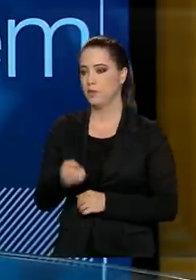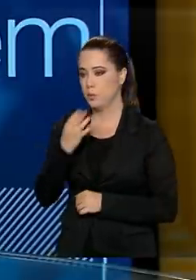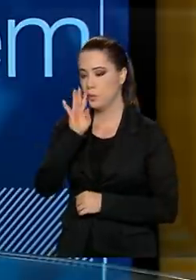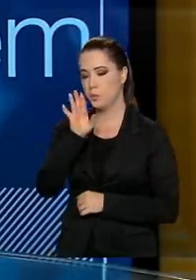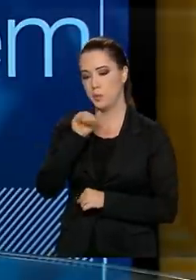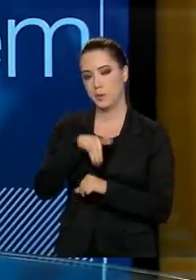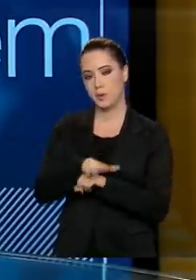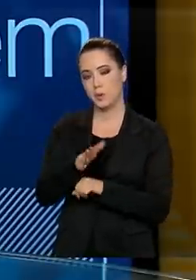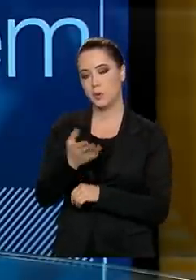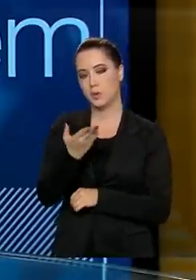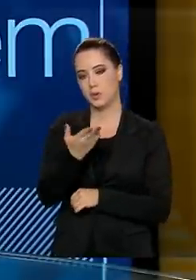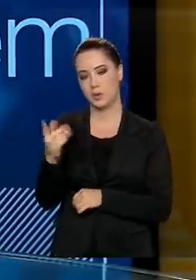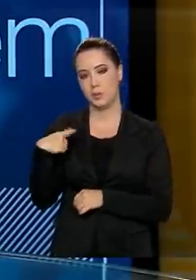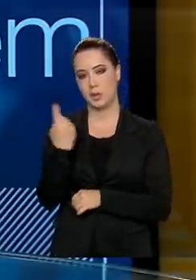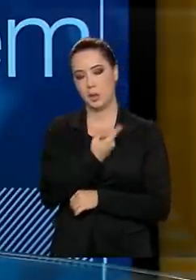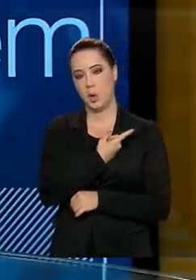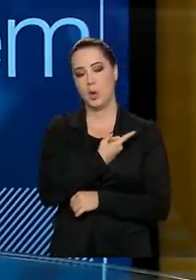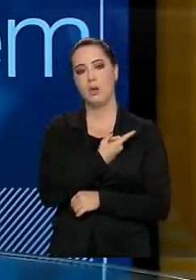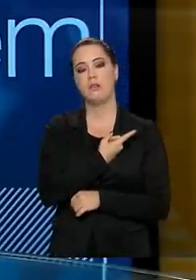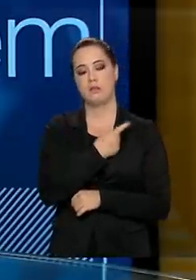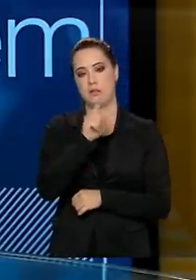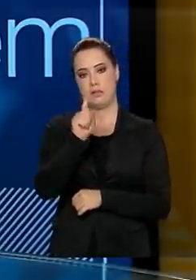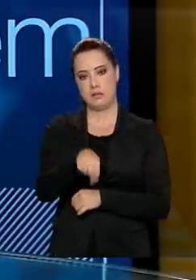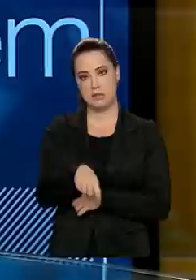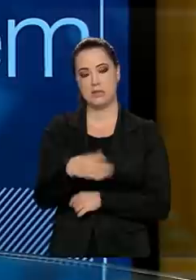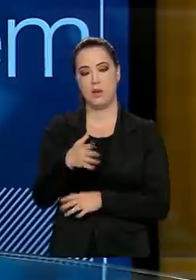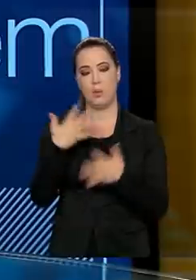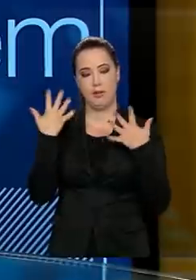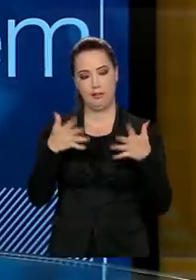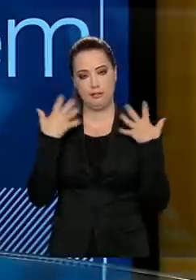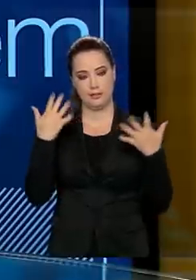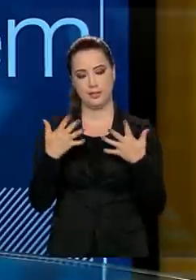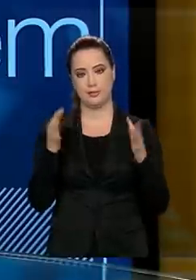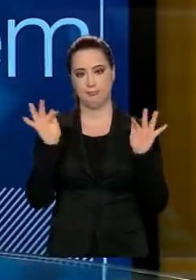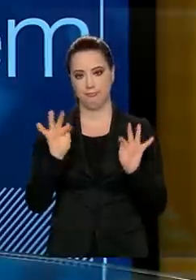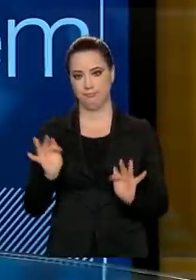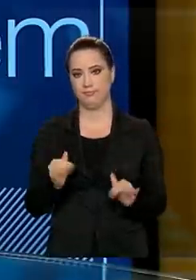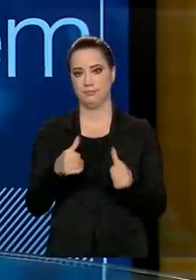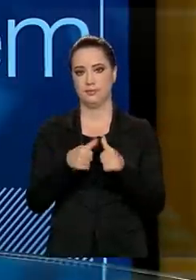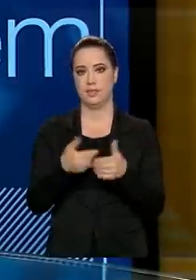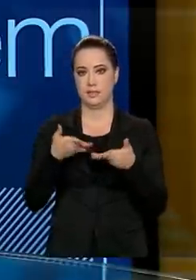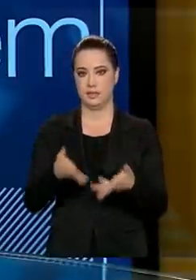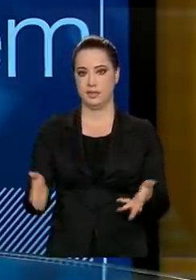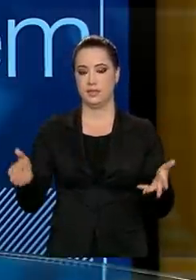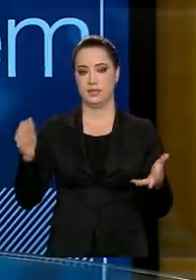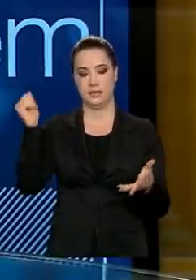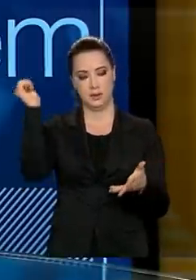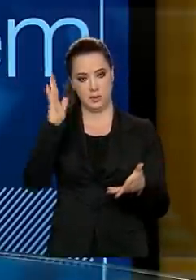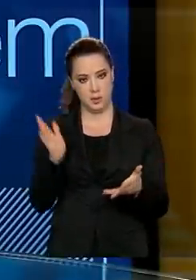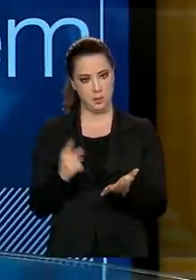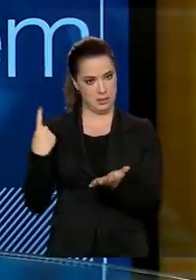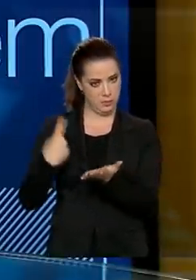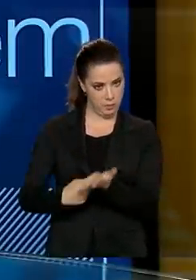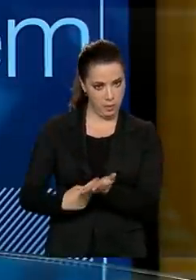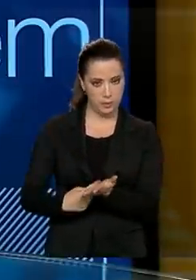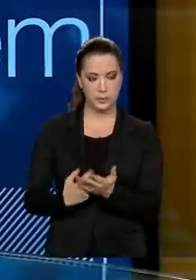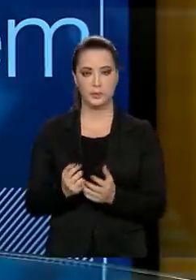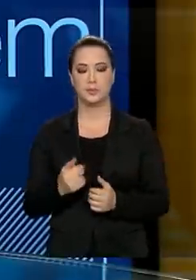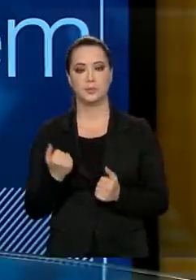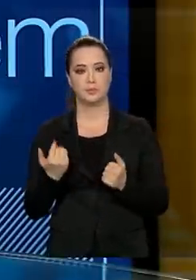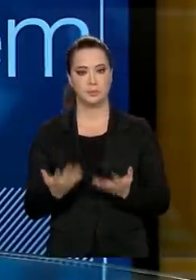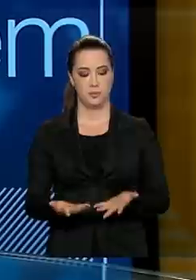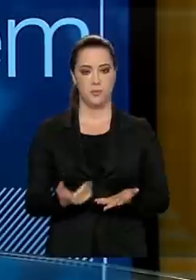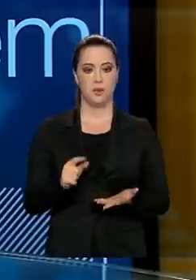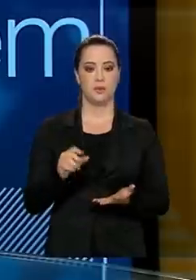Para nós é uma alegria, é uma satisfação estar aqui no programa Brasil em Pauta.